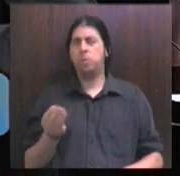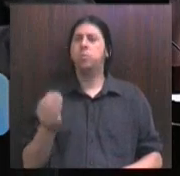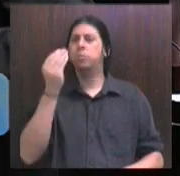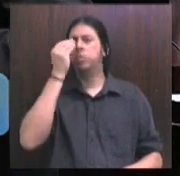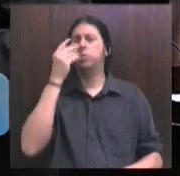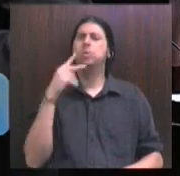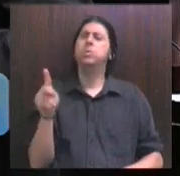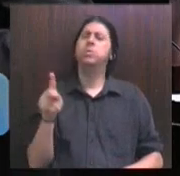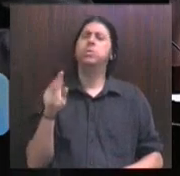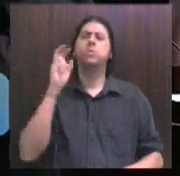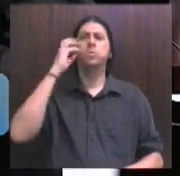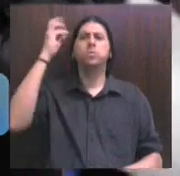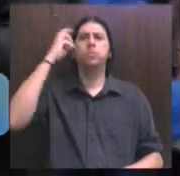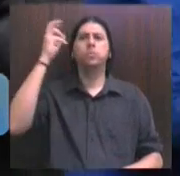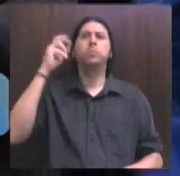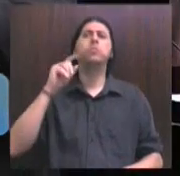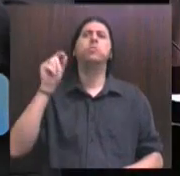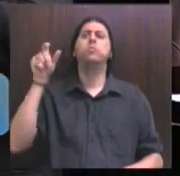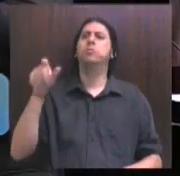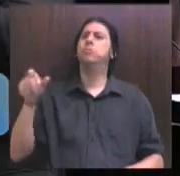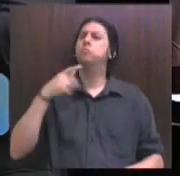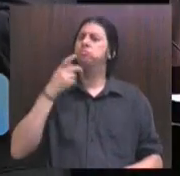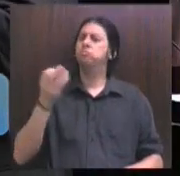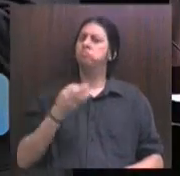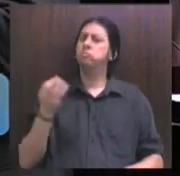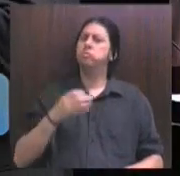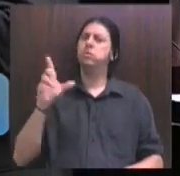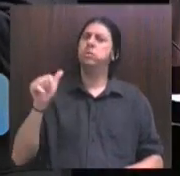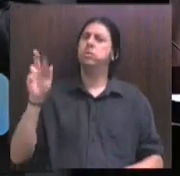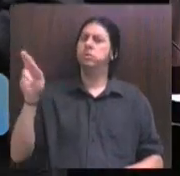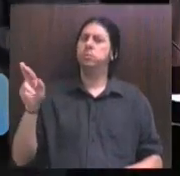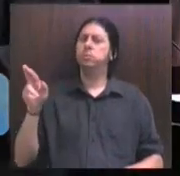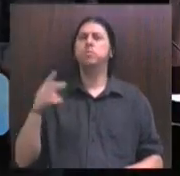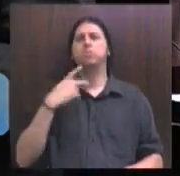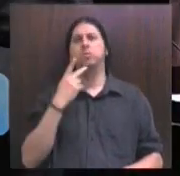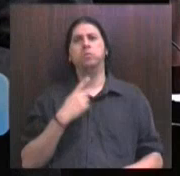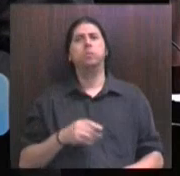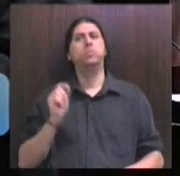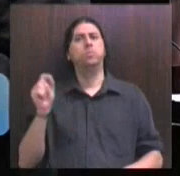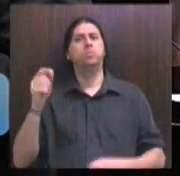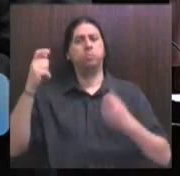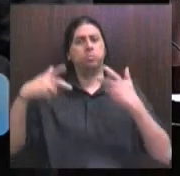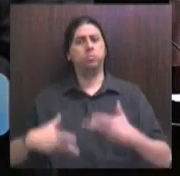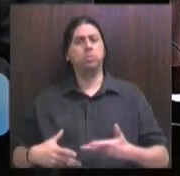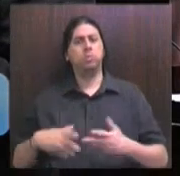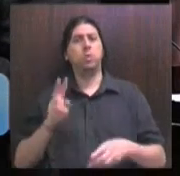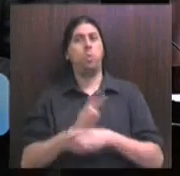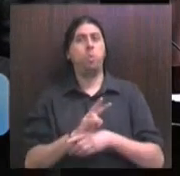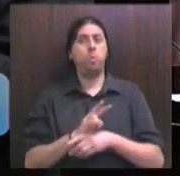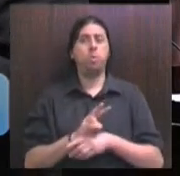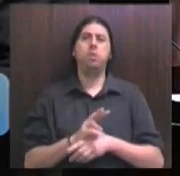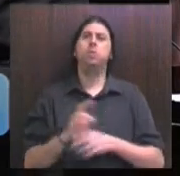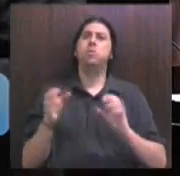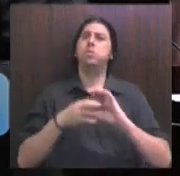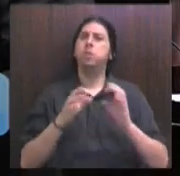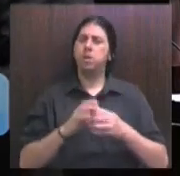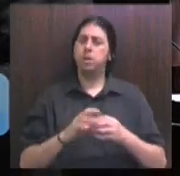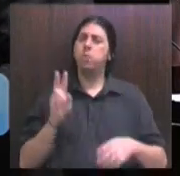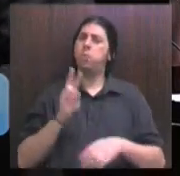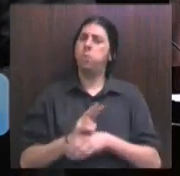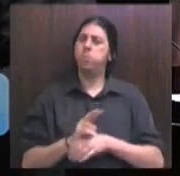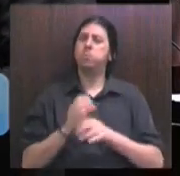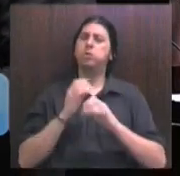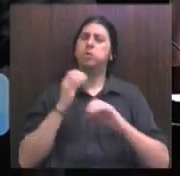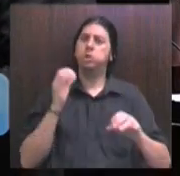cuida dos seus associados, cuida dos profissionais de engenharia, mas acima de tudo não se omite daquelas questões importantes para o